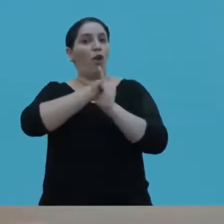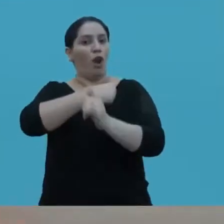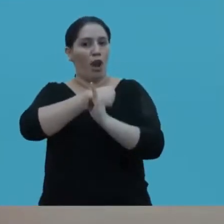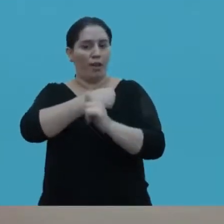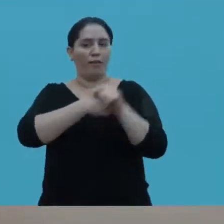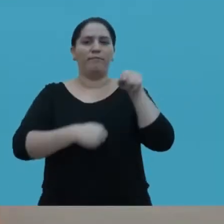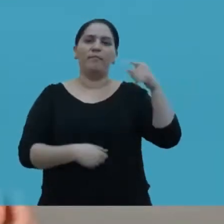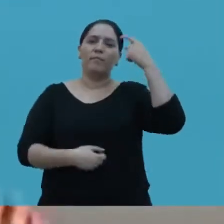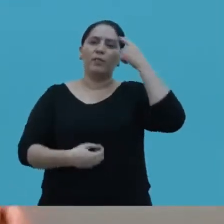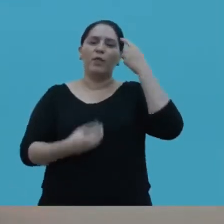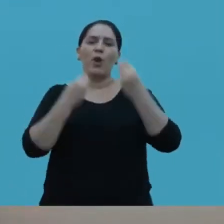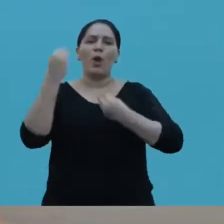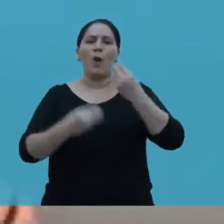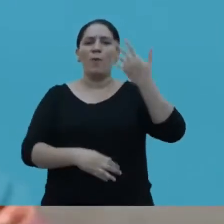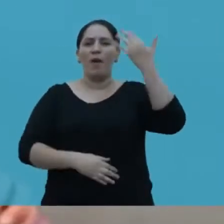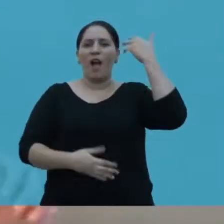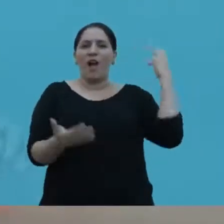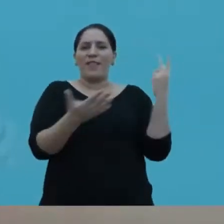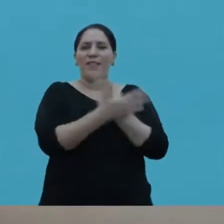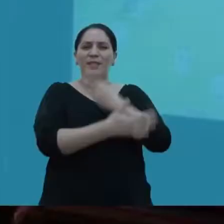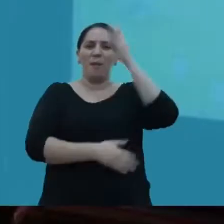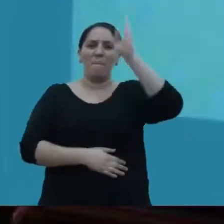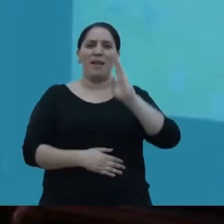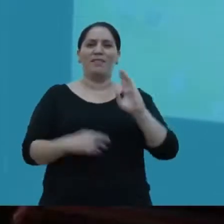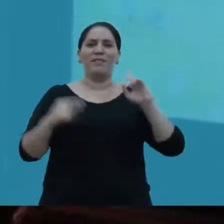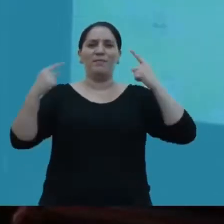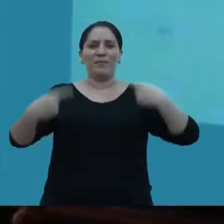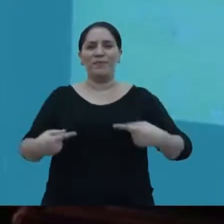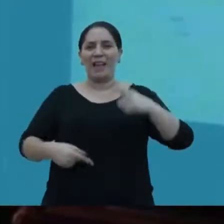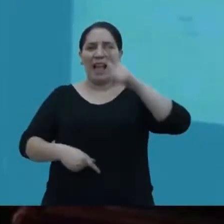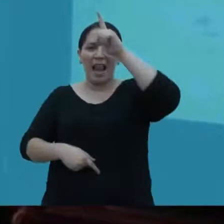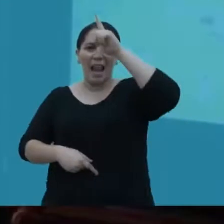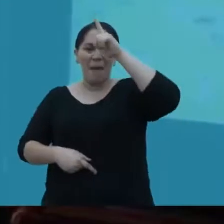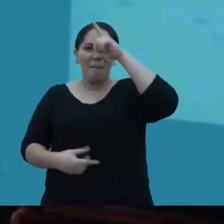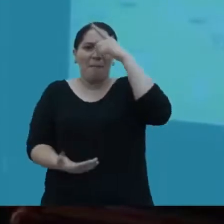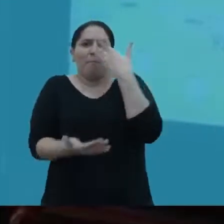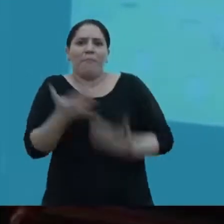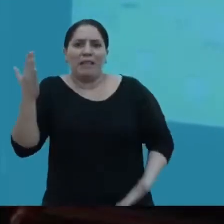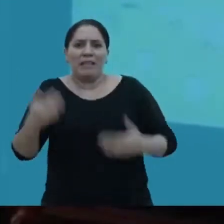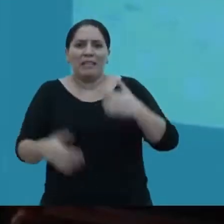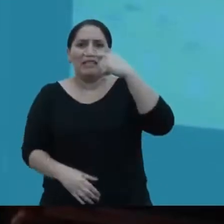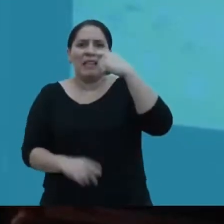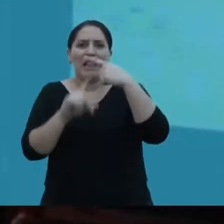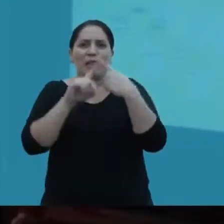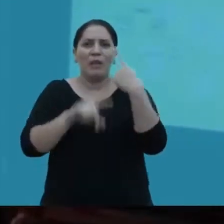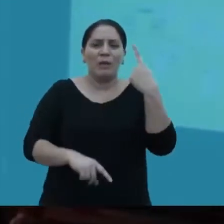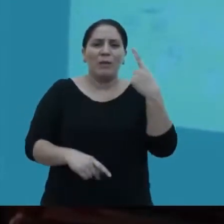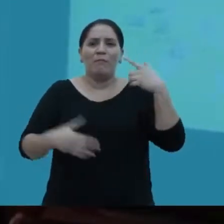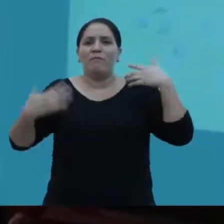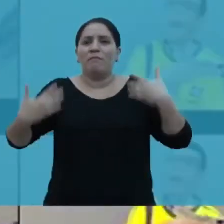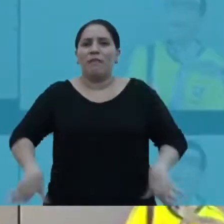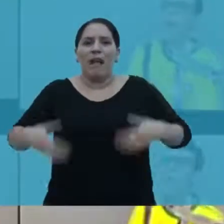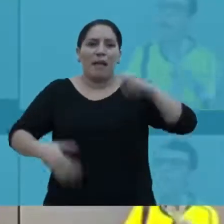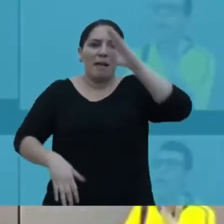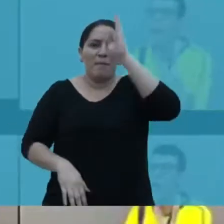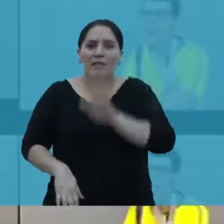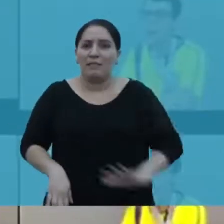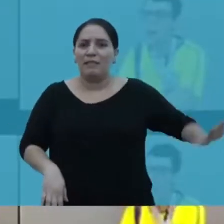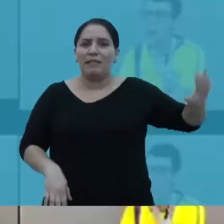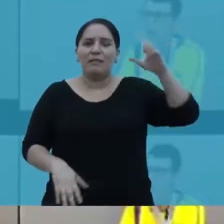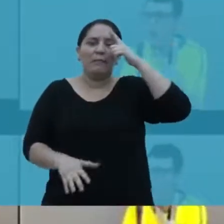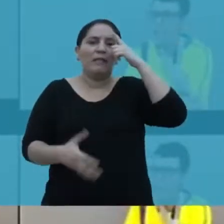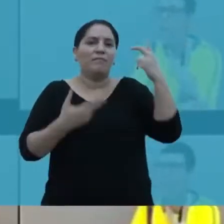um curta-metragem sobre o pesadelo brasileiro que foi o 7x1 contra a Alemanha em 2014. Um